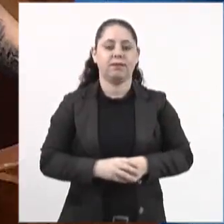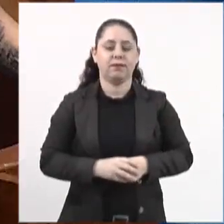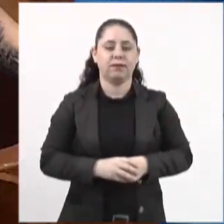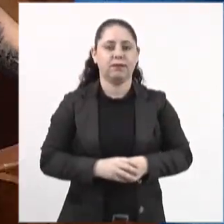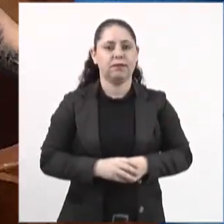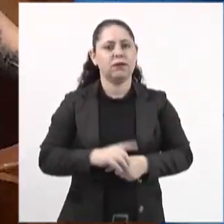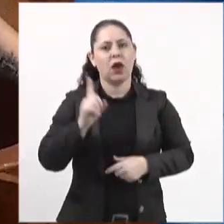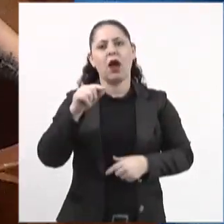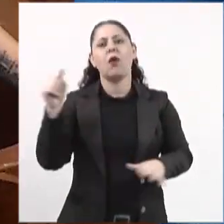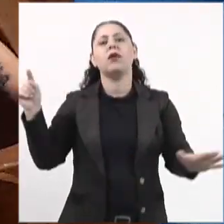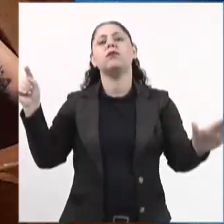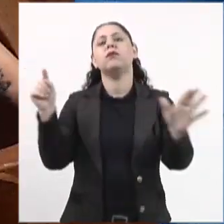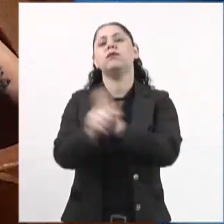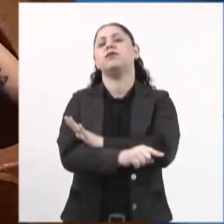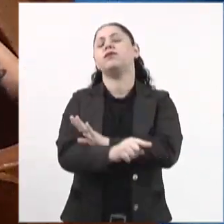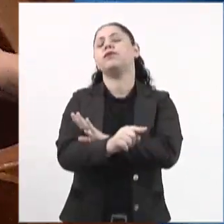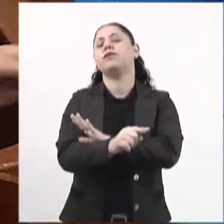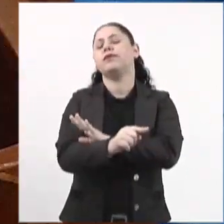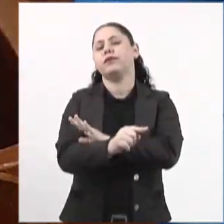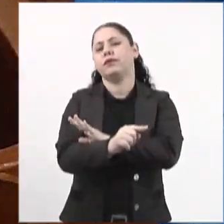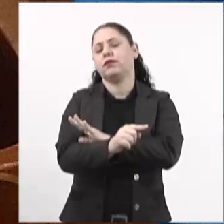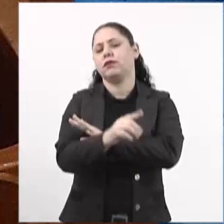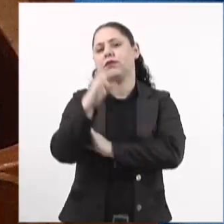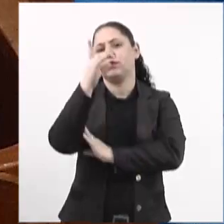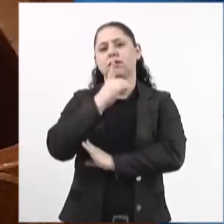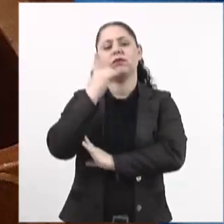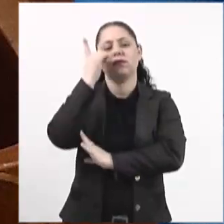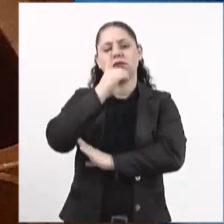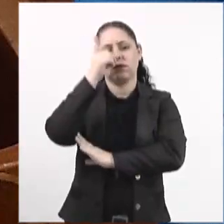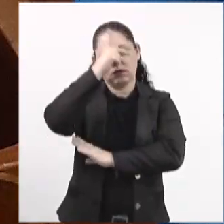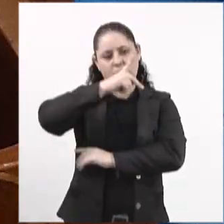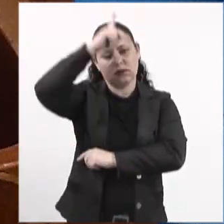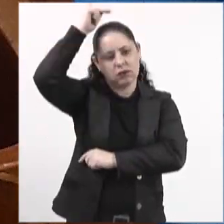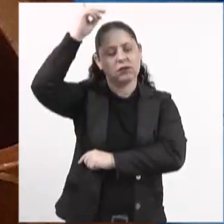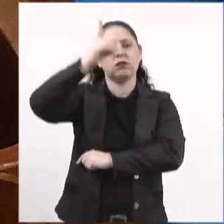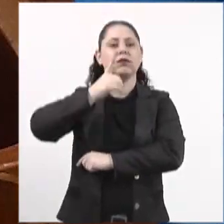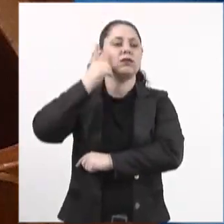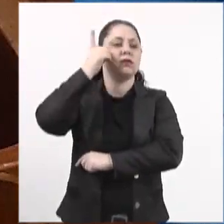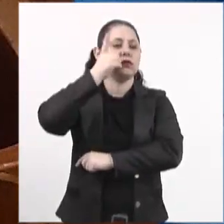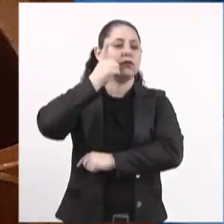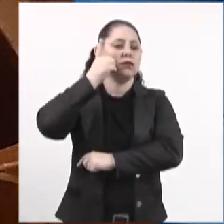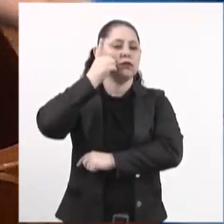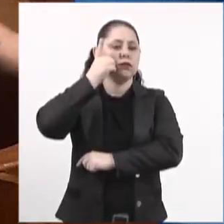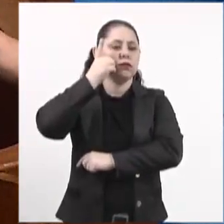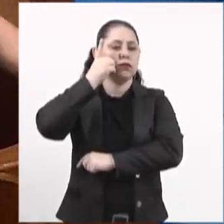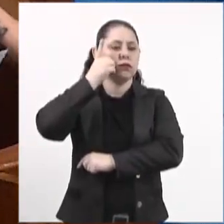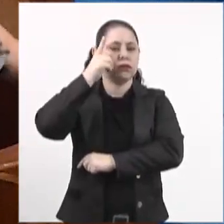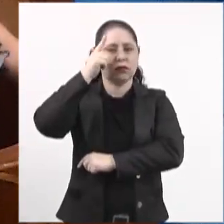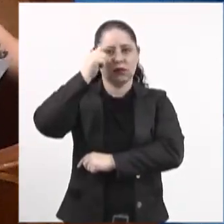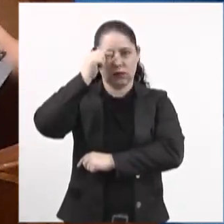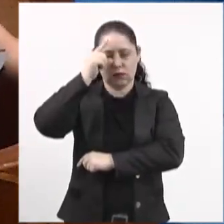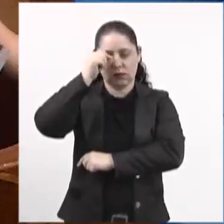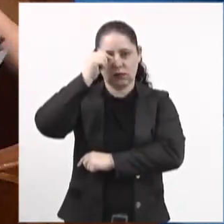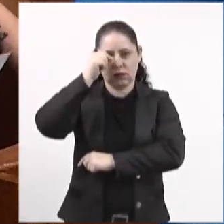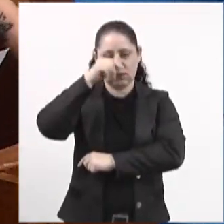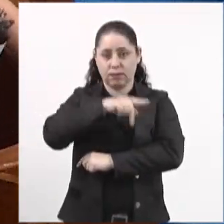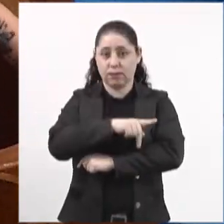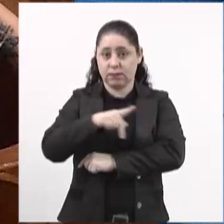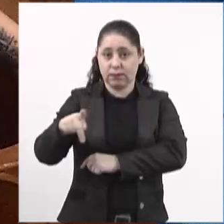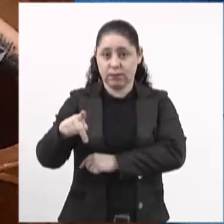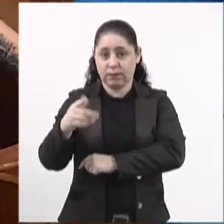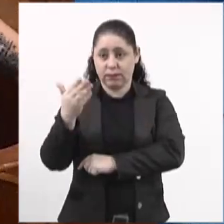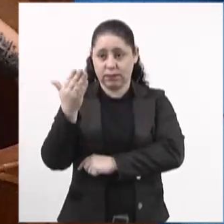É uma pergunta, deputado Paulo Corrêa, deputado Gerson Caro, presidente.